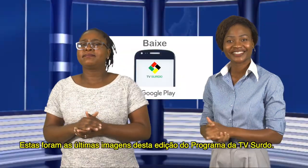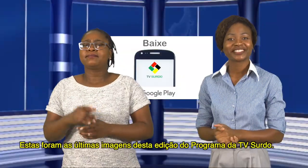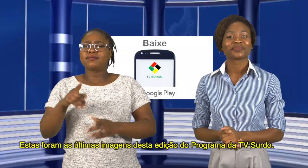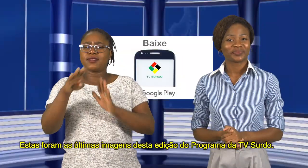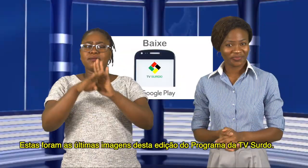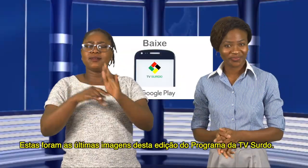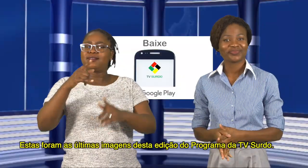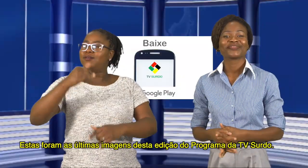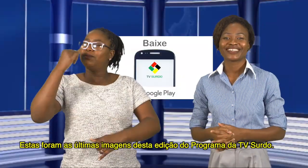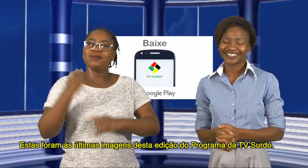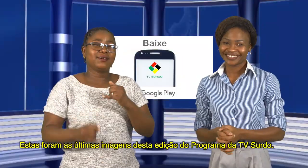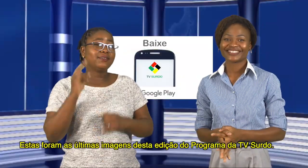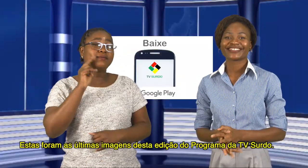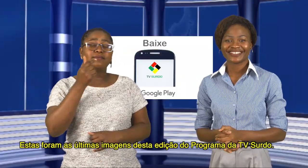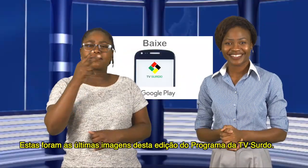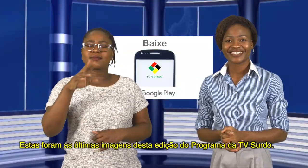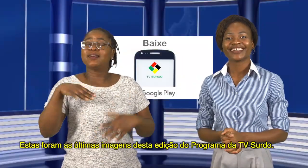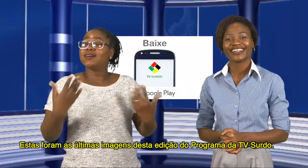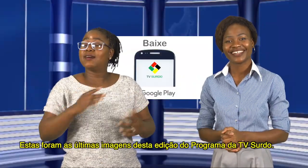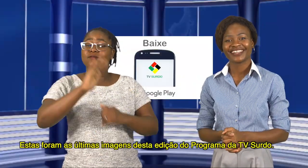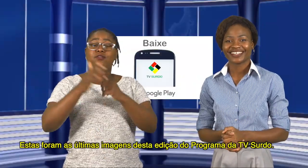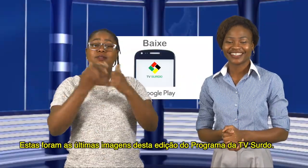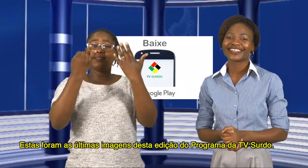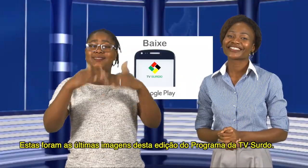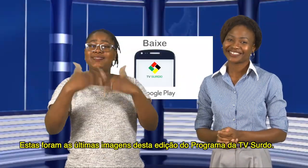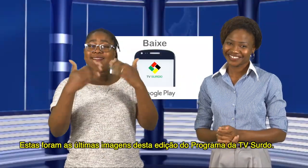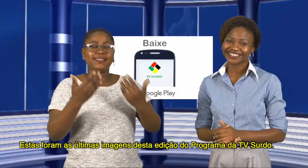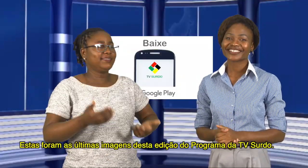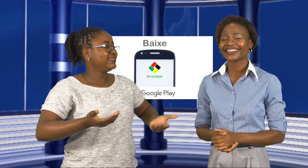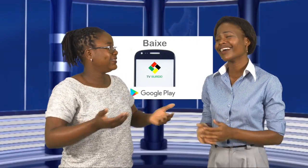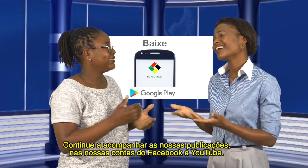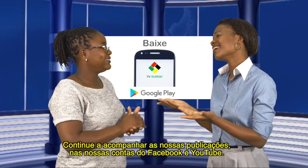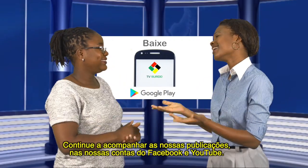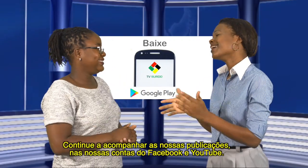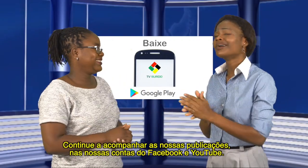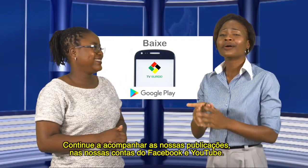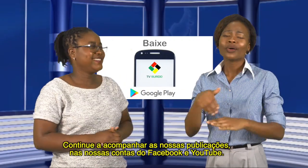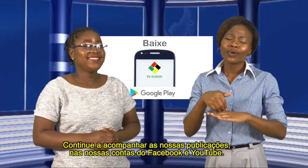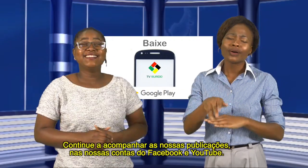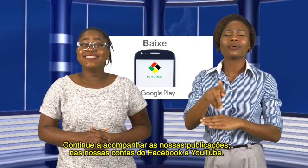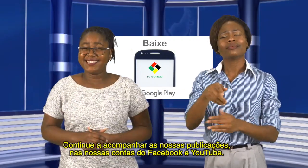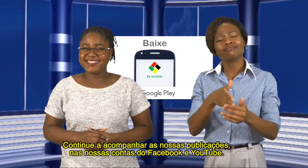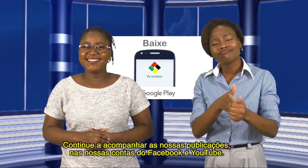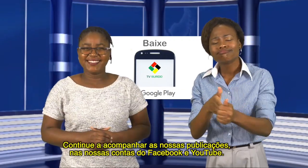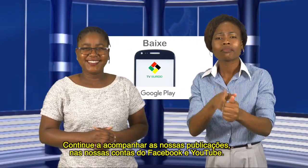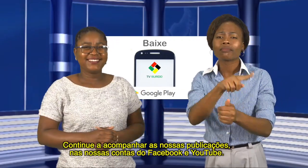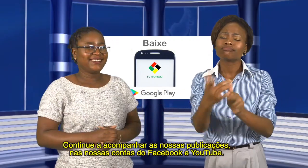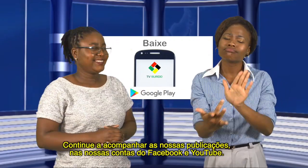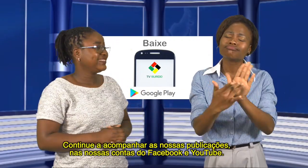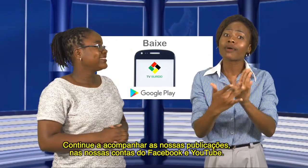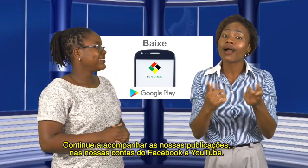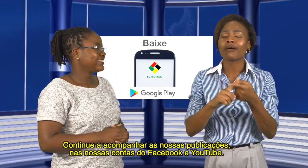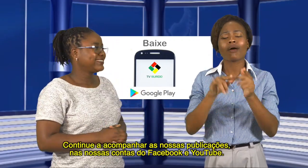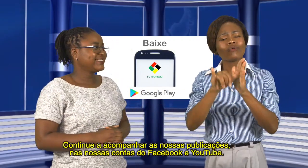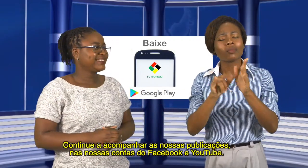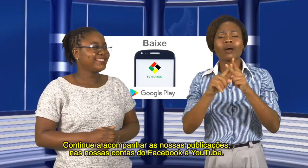estas foram as últimas imagens desta edição do programa da TV Sul continue a acompanhar as nossas publicações